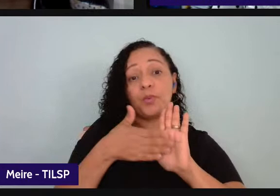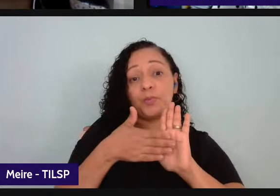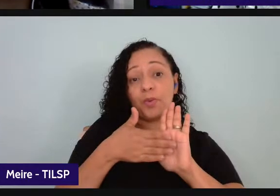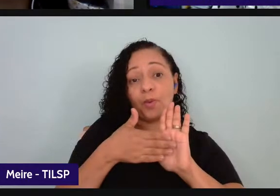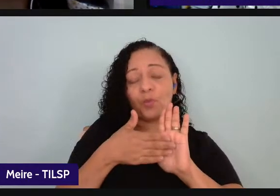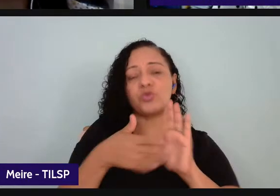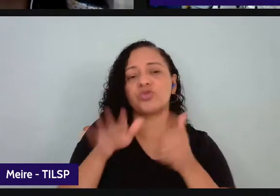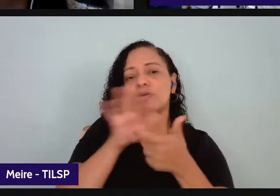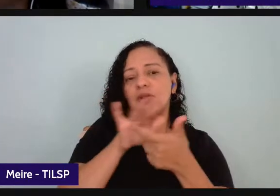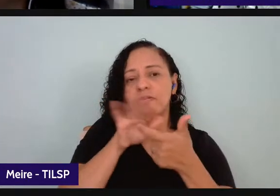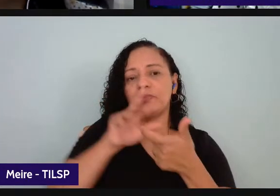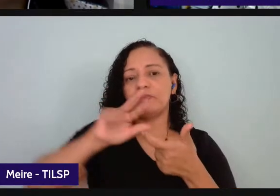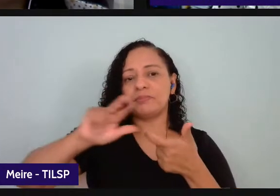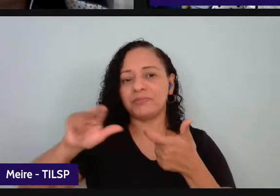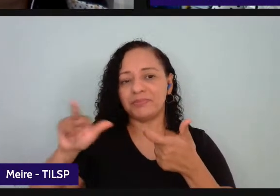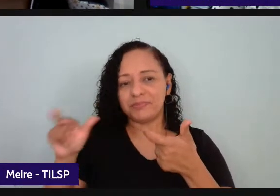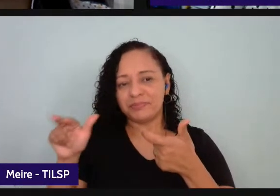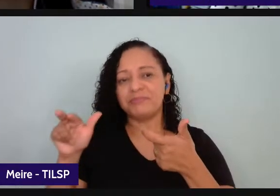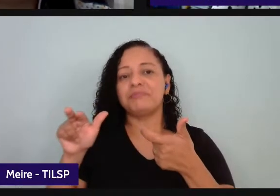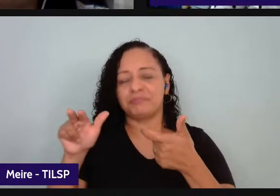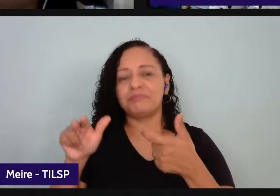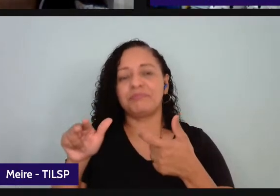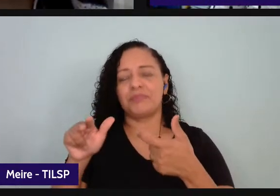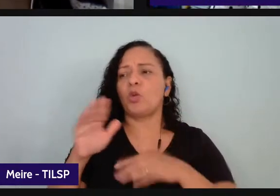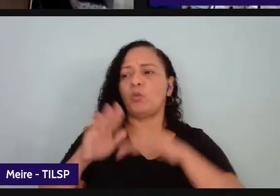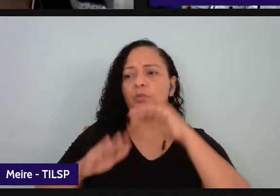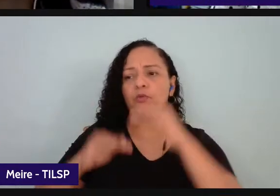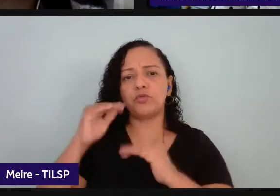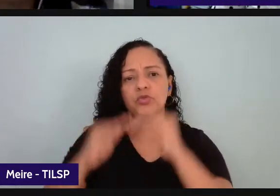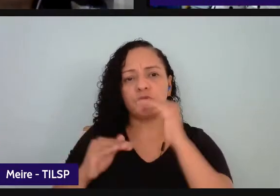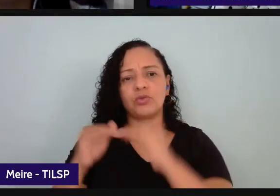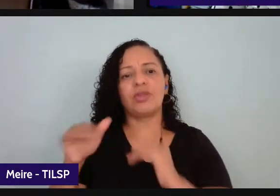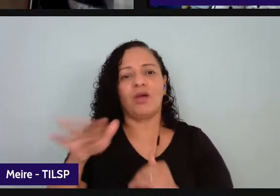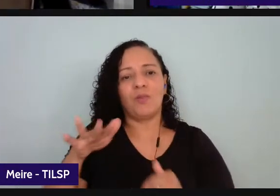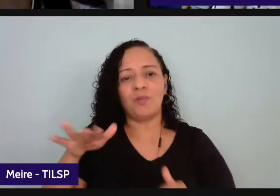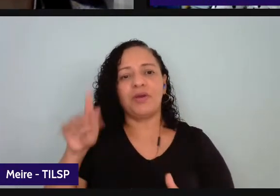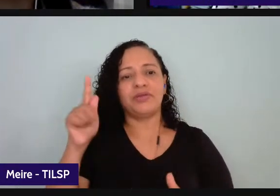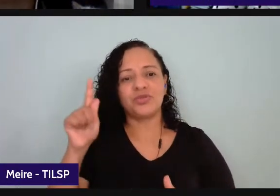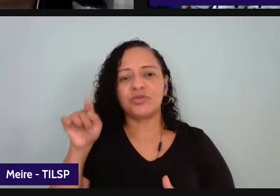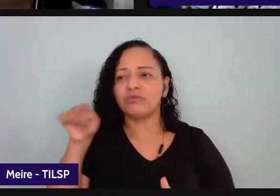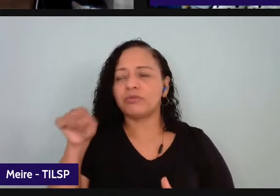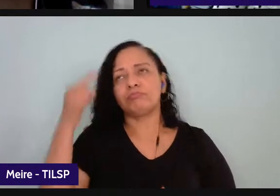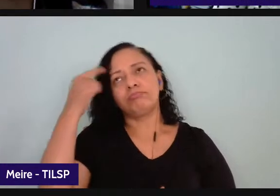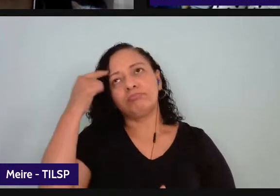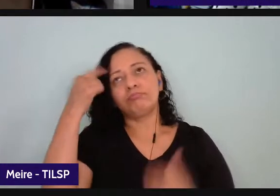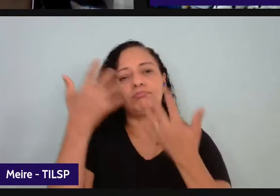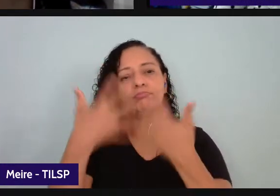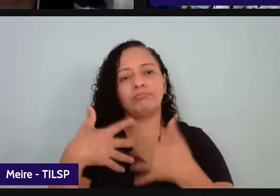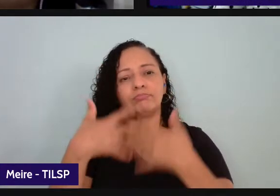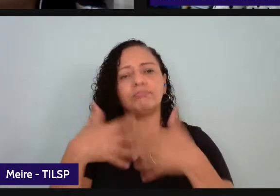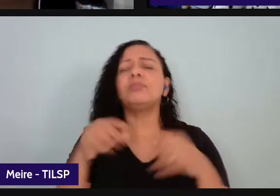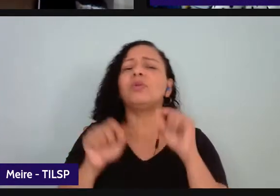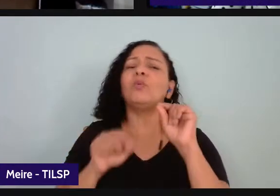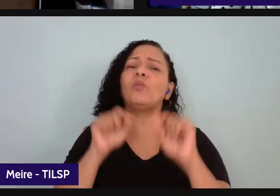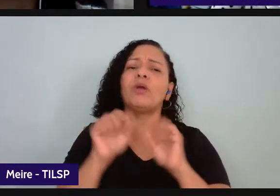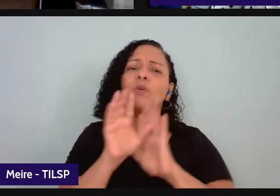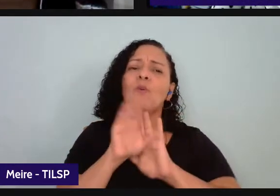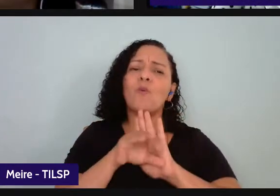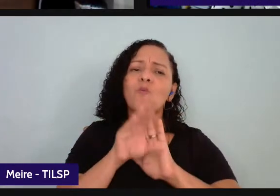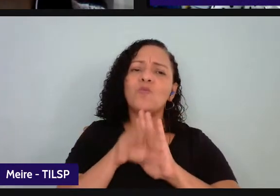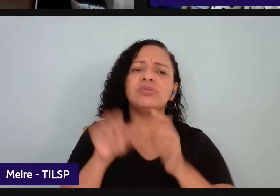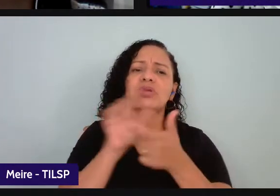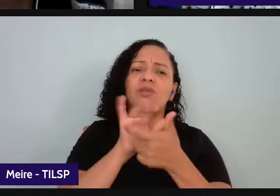multiletramentos inserindo esses profissionais nessa discussão nessa ideia do que é o letramento do que é um